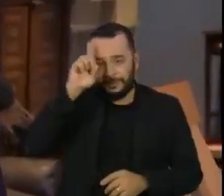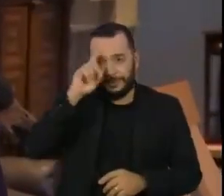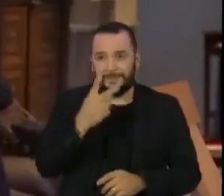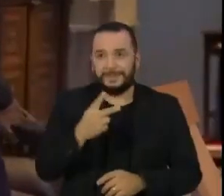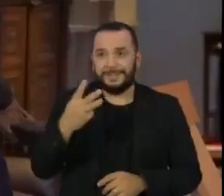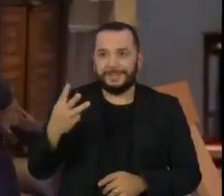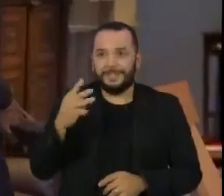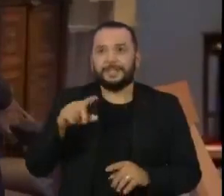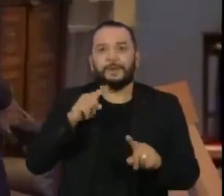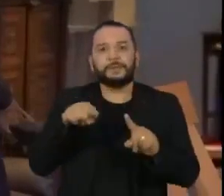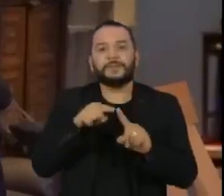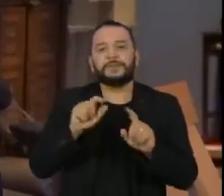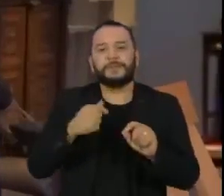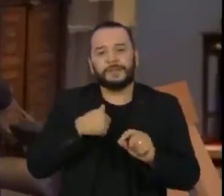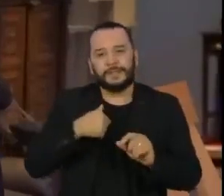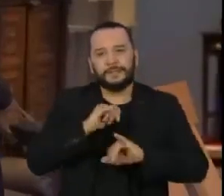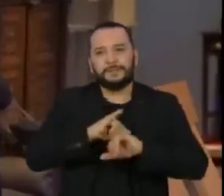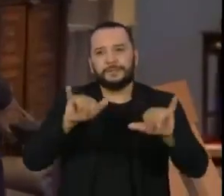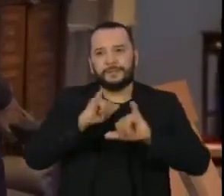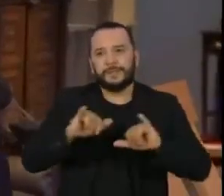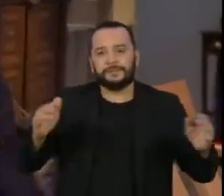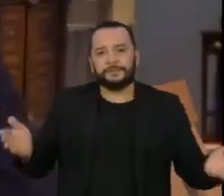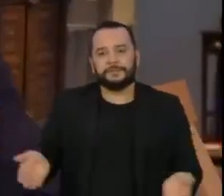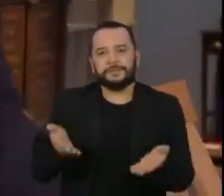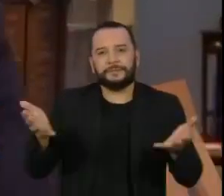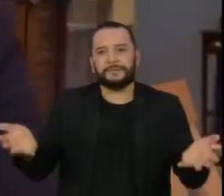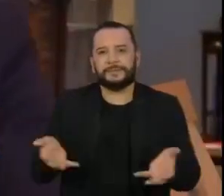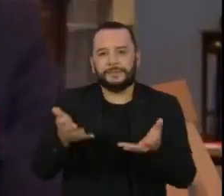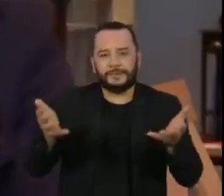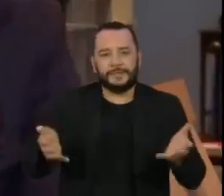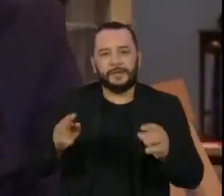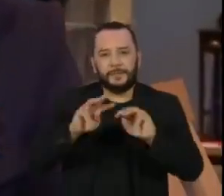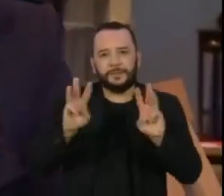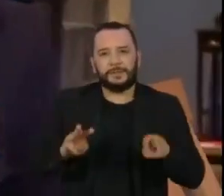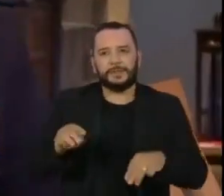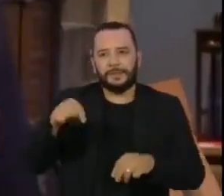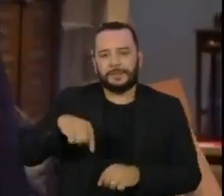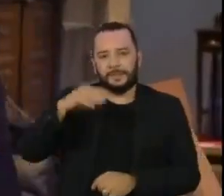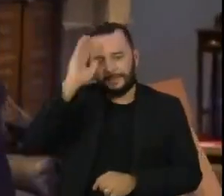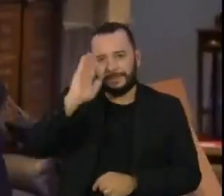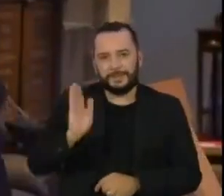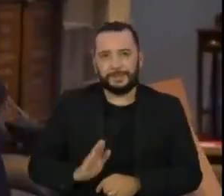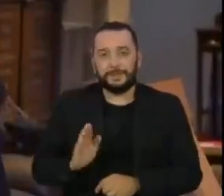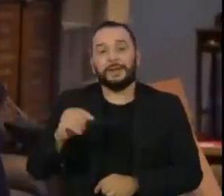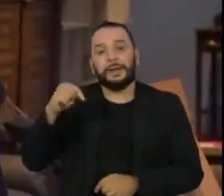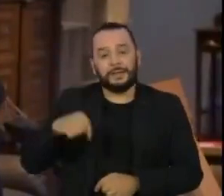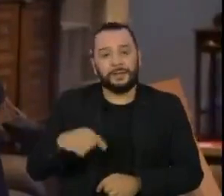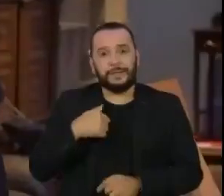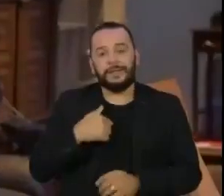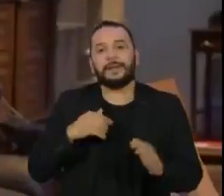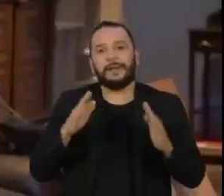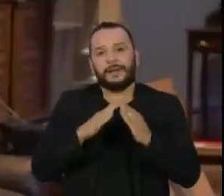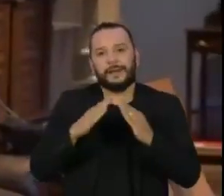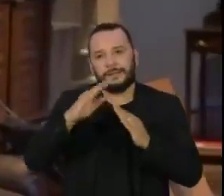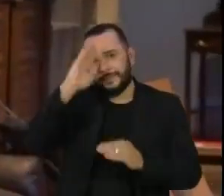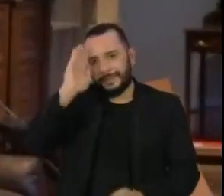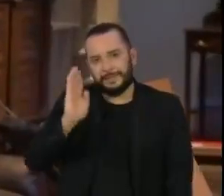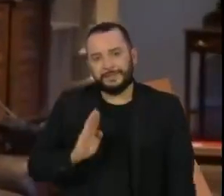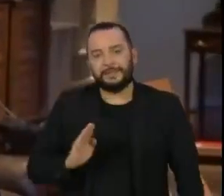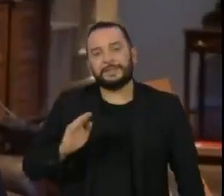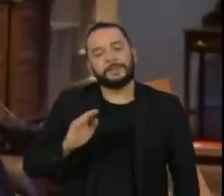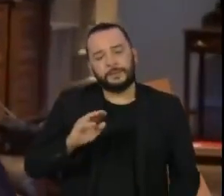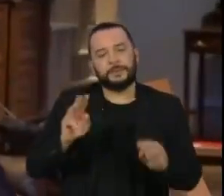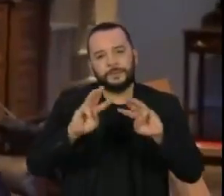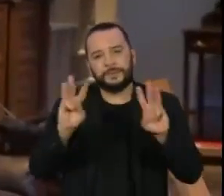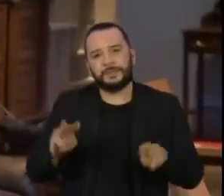objetivo de divulgar, valorizar o Museu Brasileiro. A gente está aqui na Casa do Museu Brasileira, que fica na Zona Oeste de